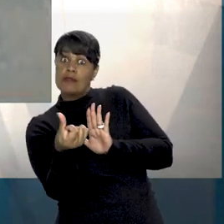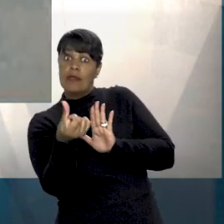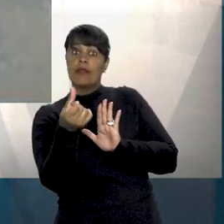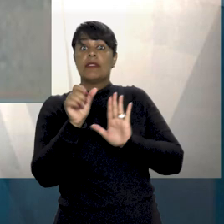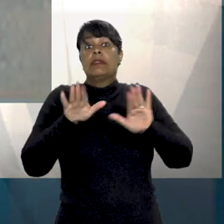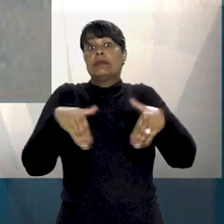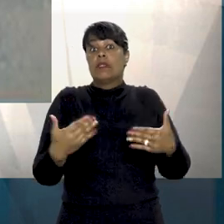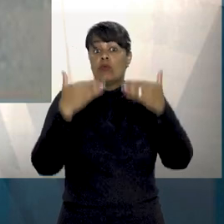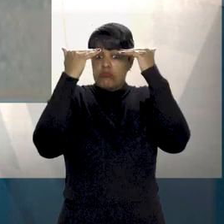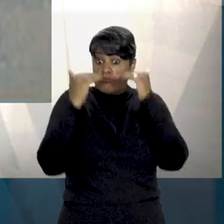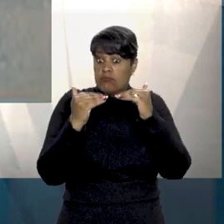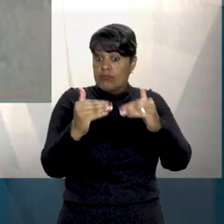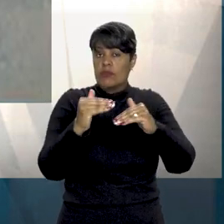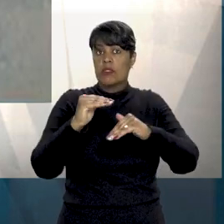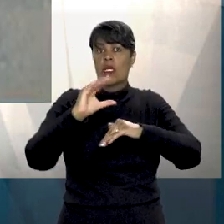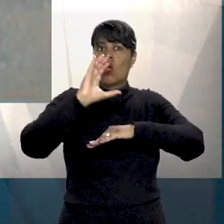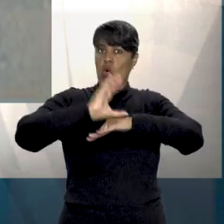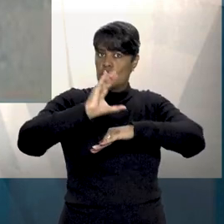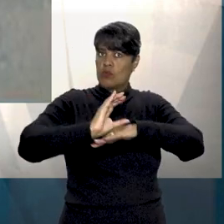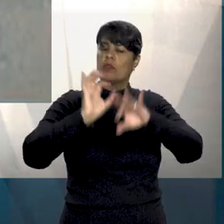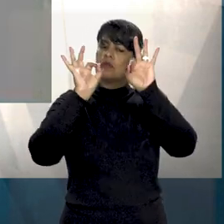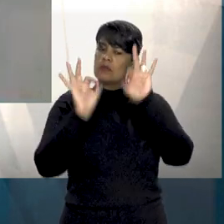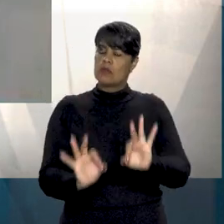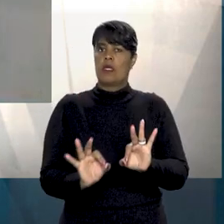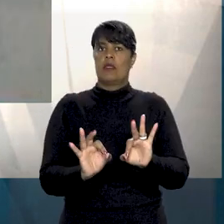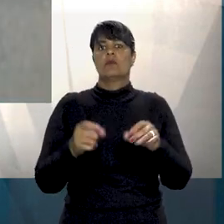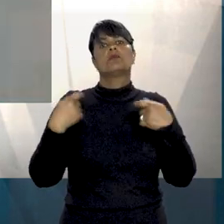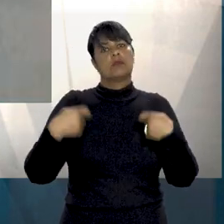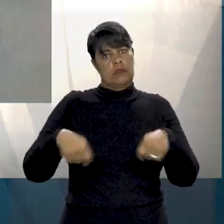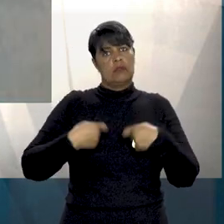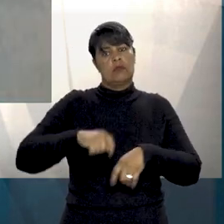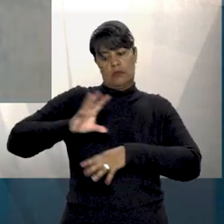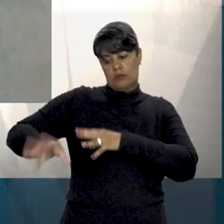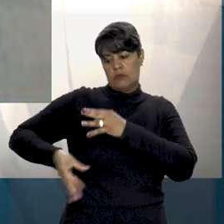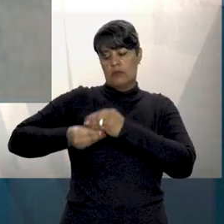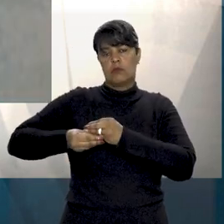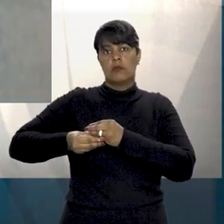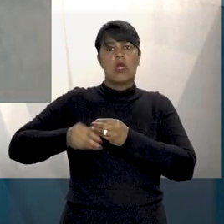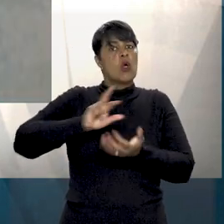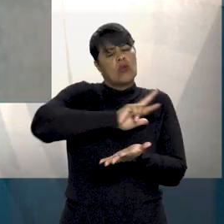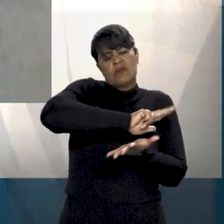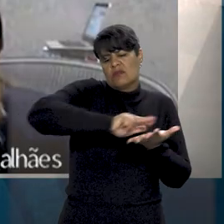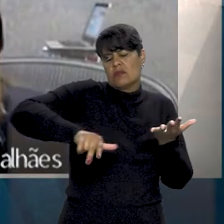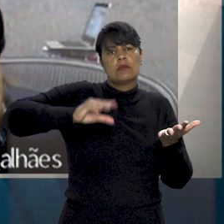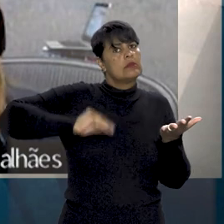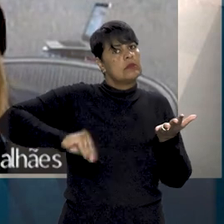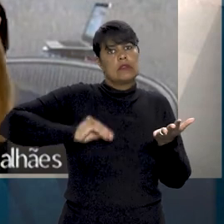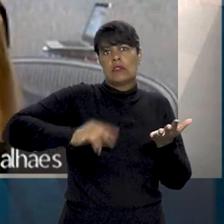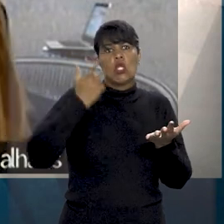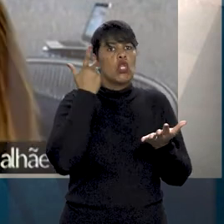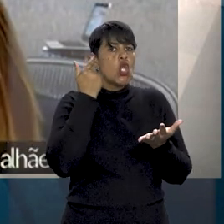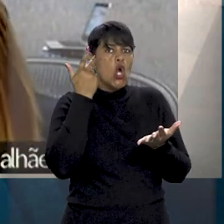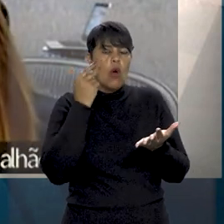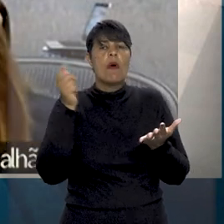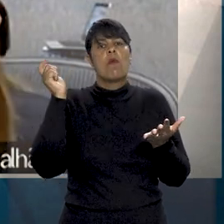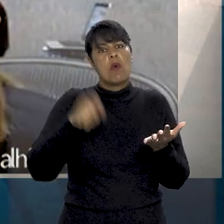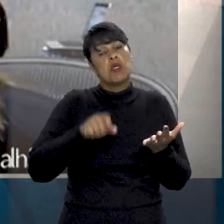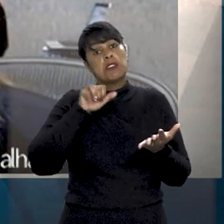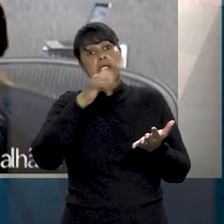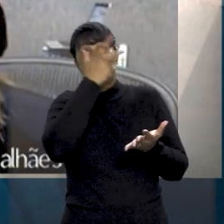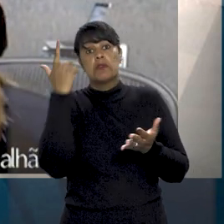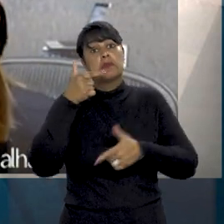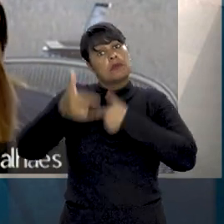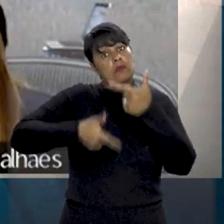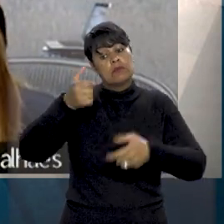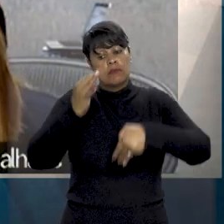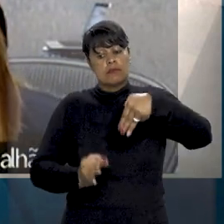pelo teto constitucional, que se refere, inegavelmente, às variadas espécies remuneratórias relativas ao cargo de ministro de